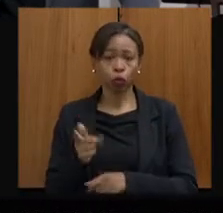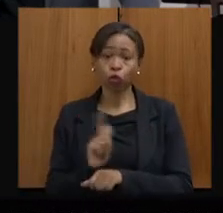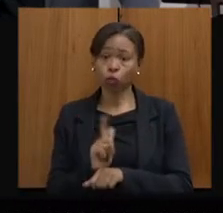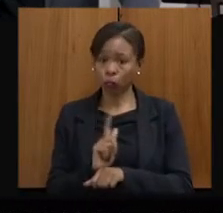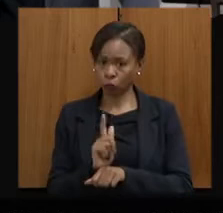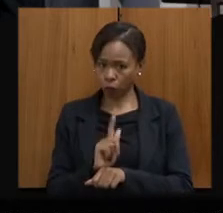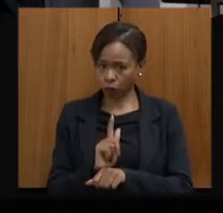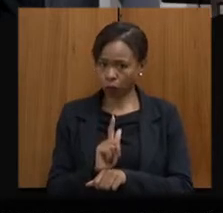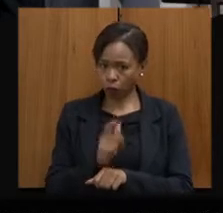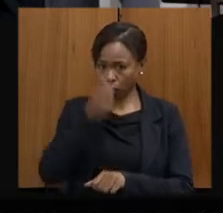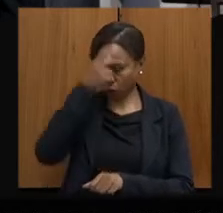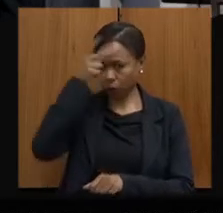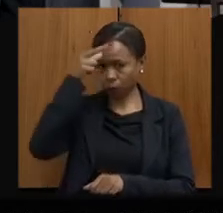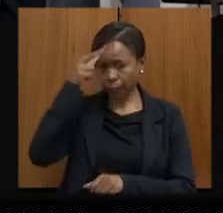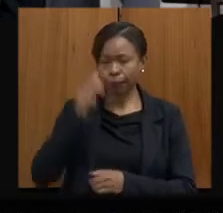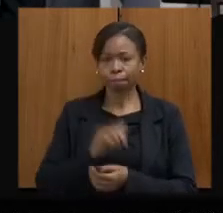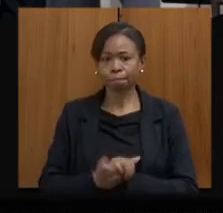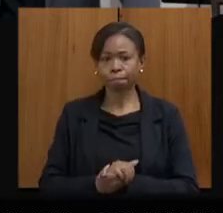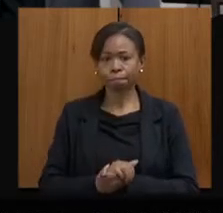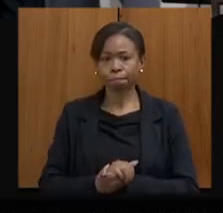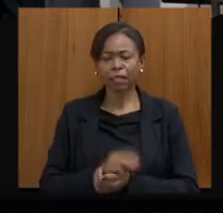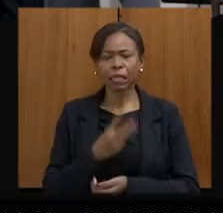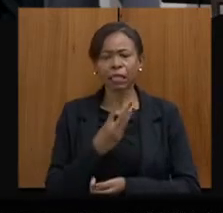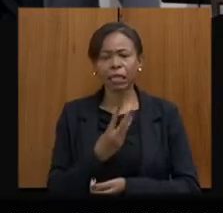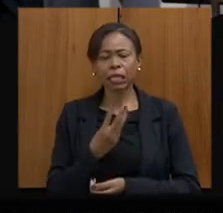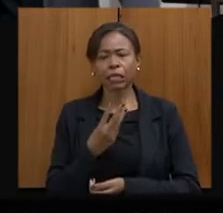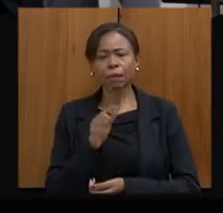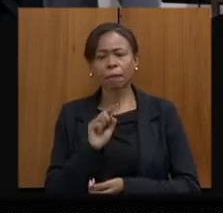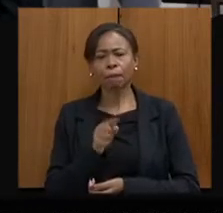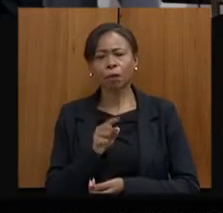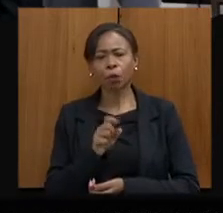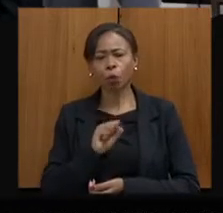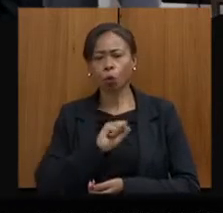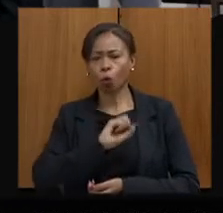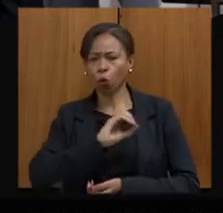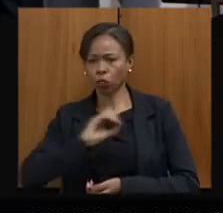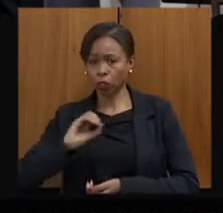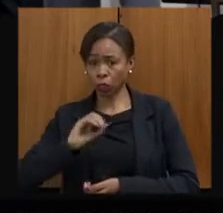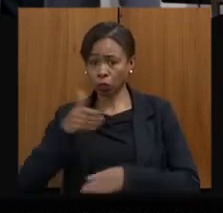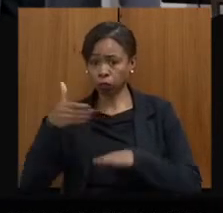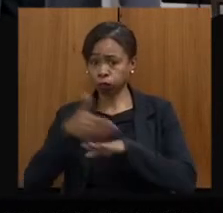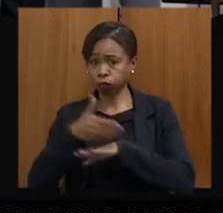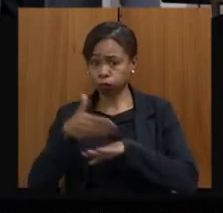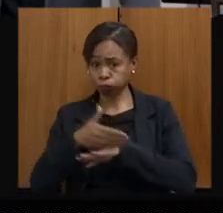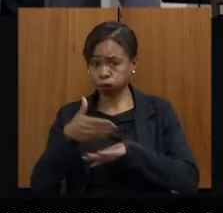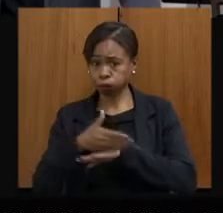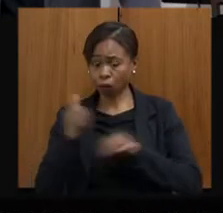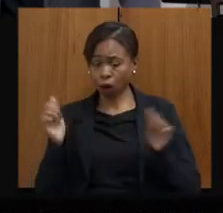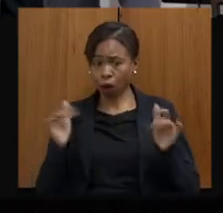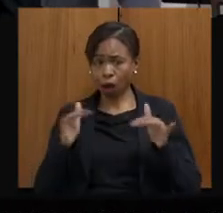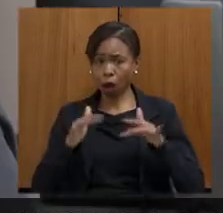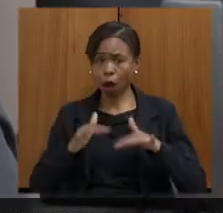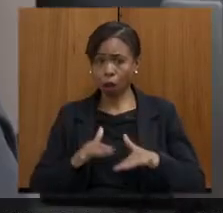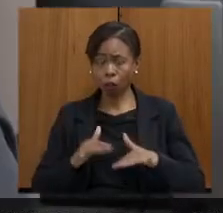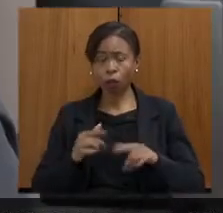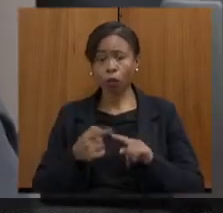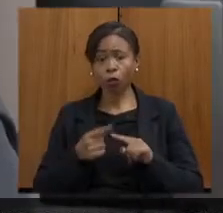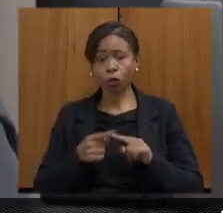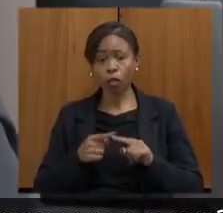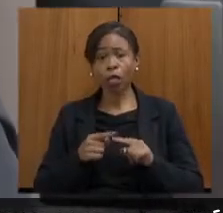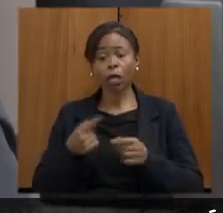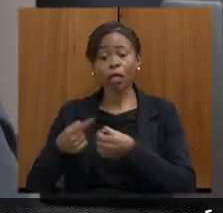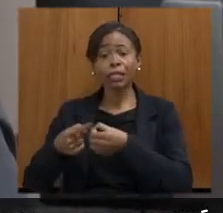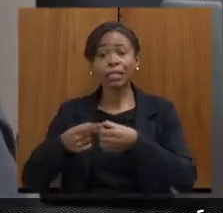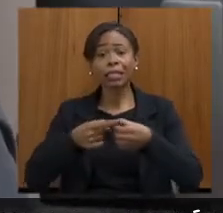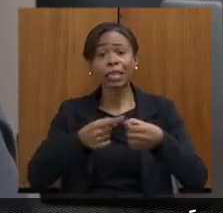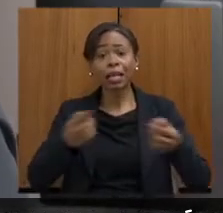trouxemos um total de 3.800 participantes. Isso mostra uma... Ir ao município e trazer os municípios